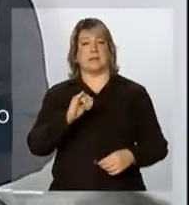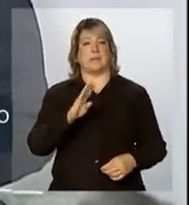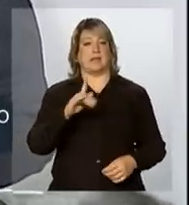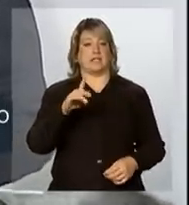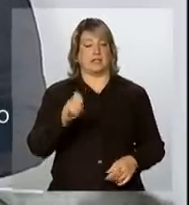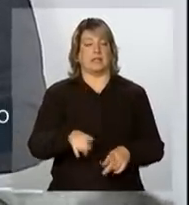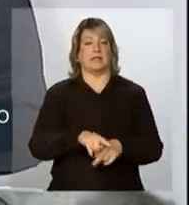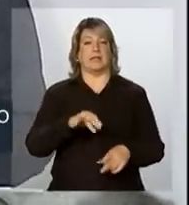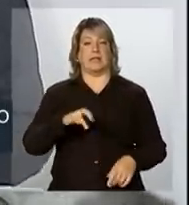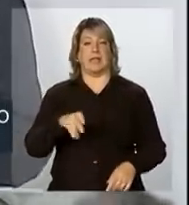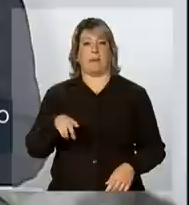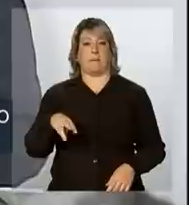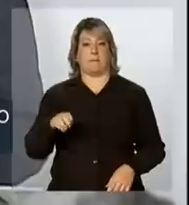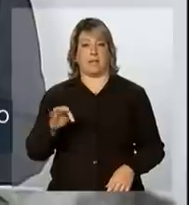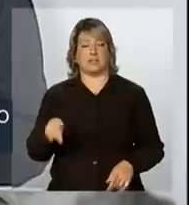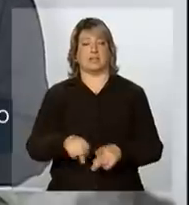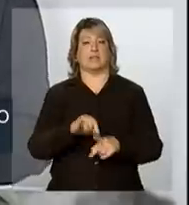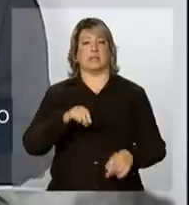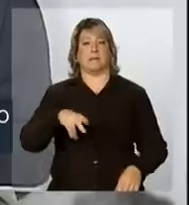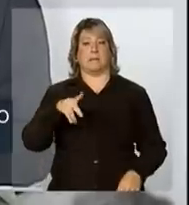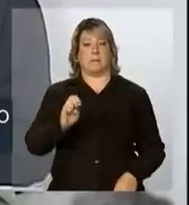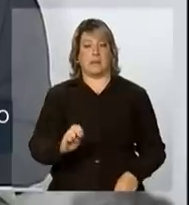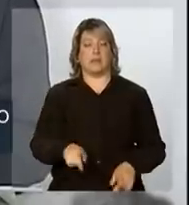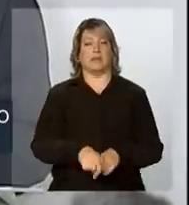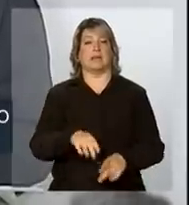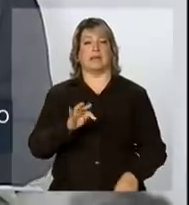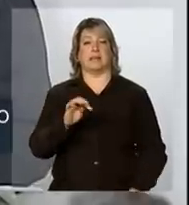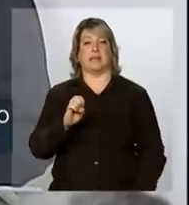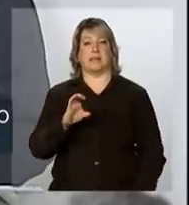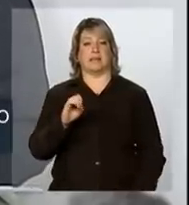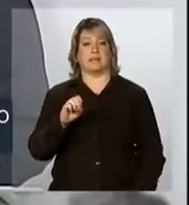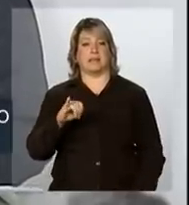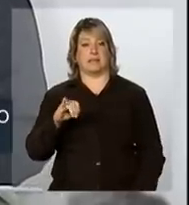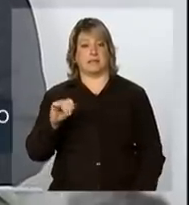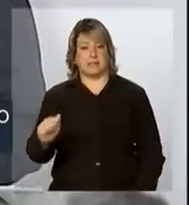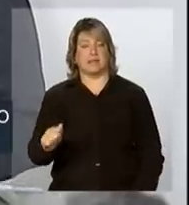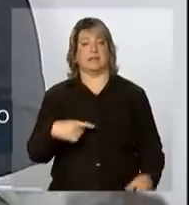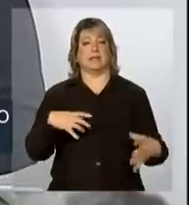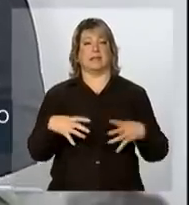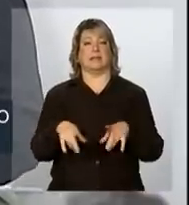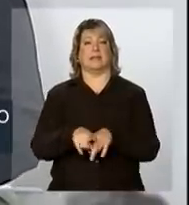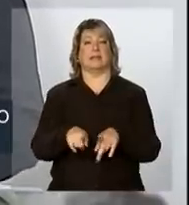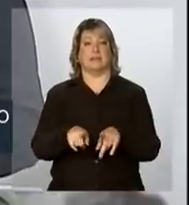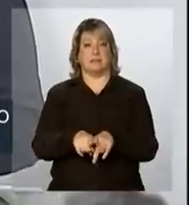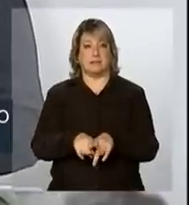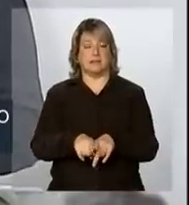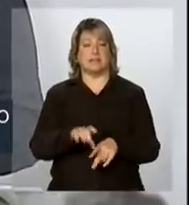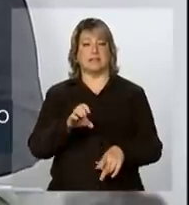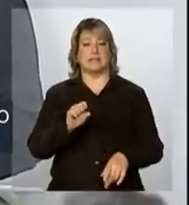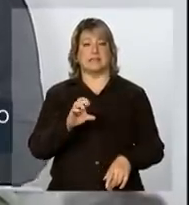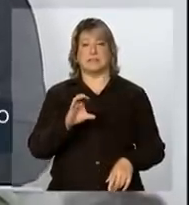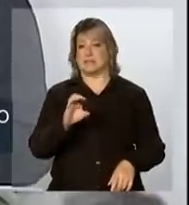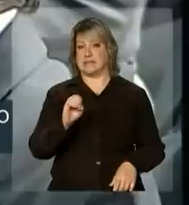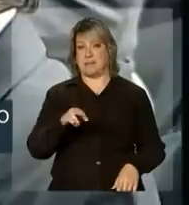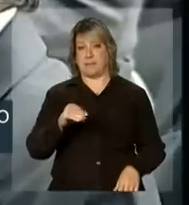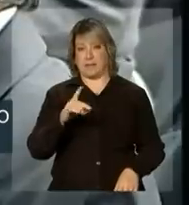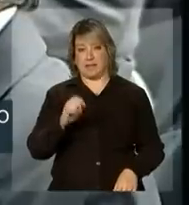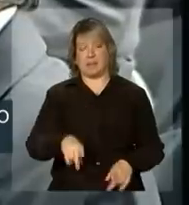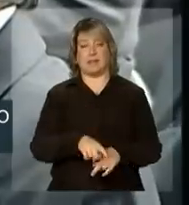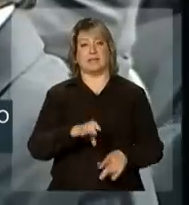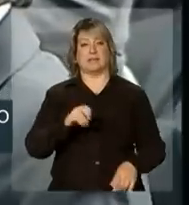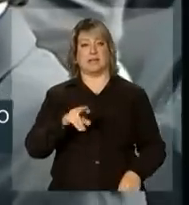INEMET, o INPE, o DCEA, do Ministério da Defesa, o SEMADEM, o SENAD,